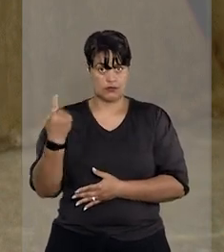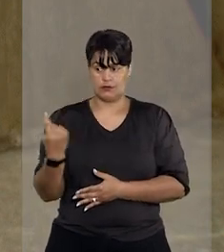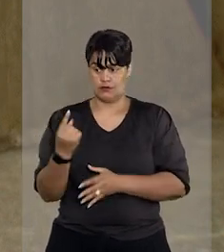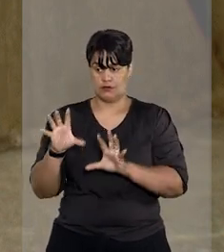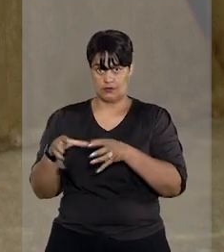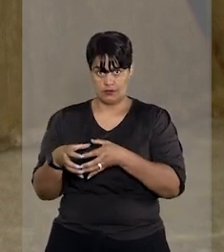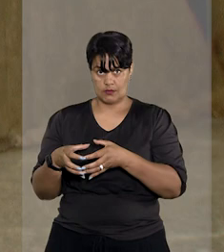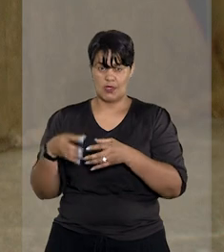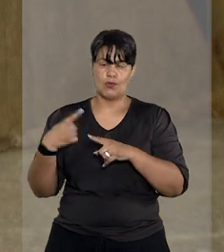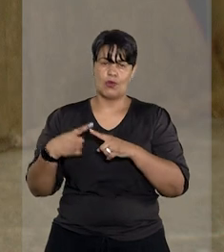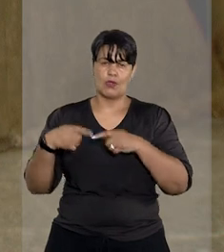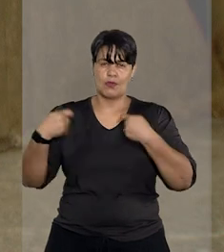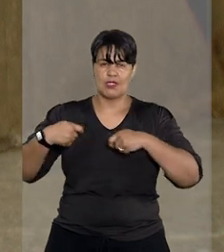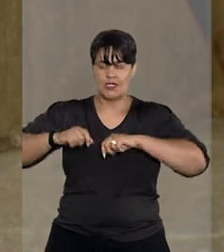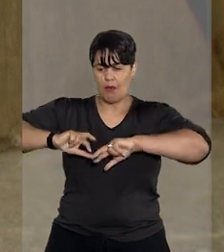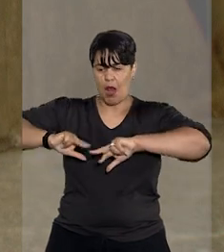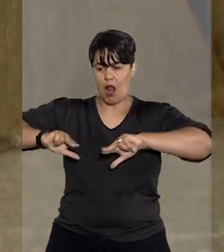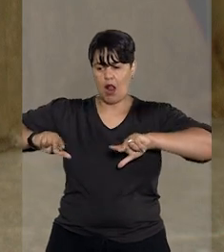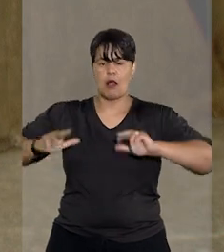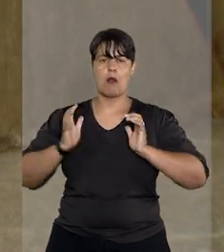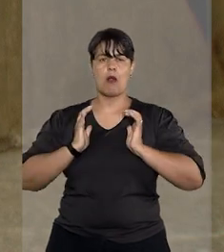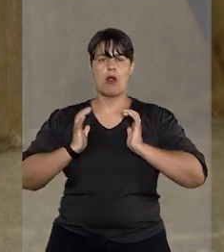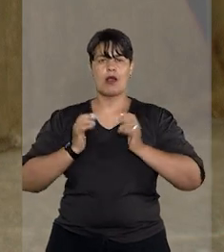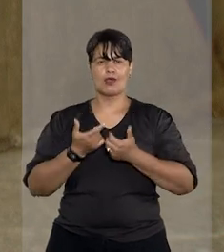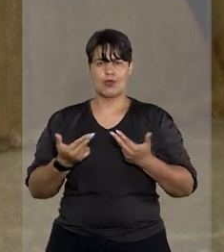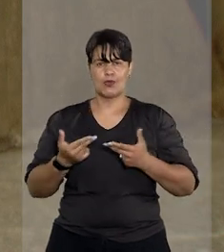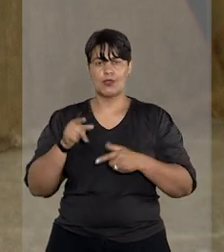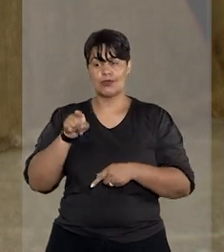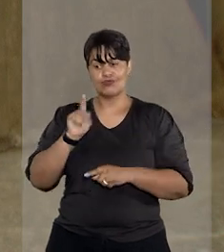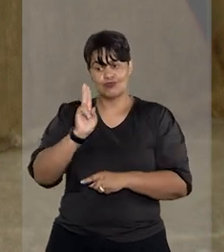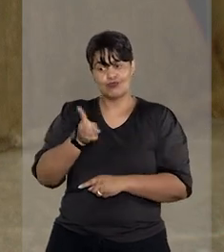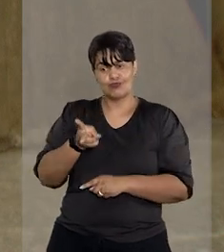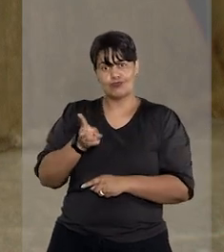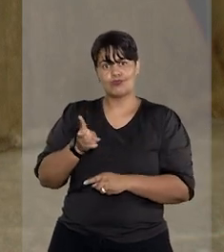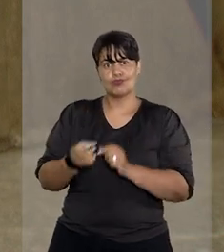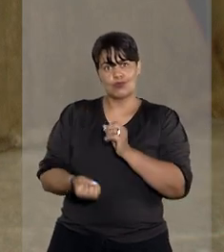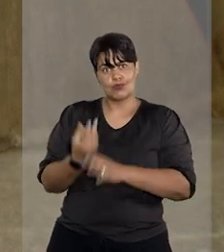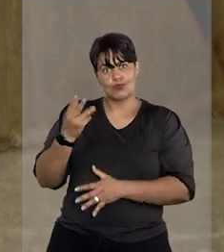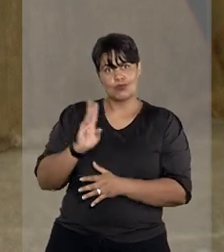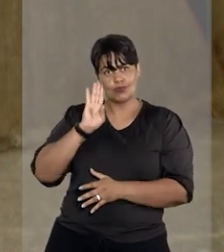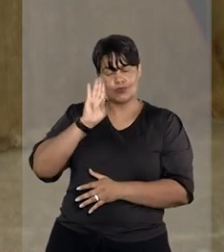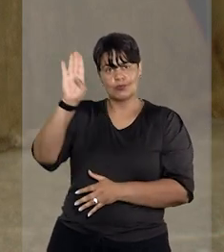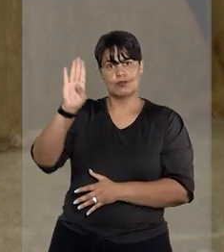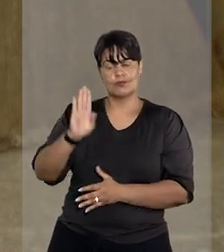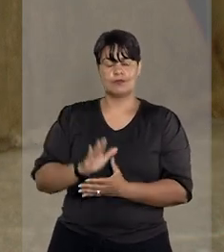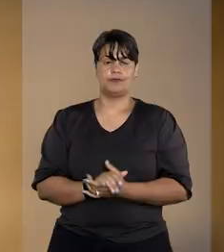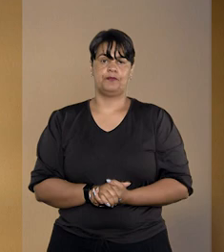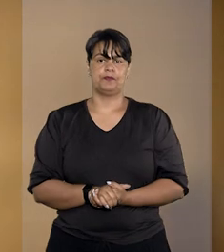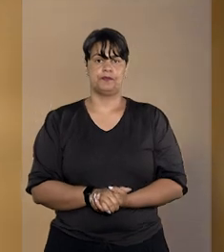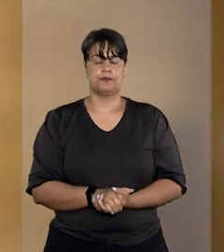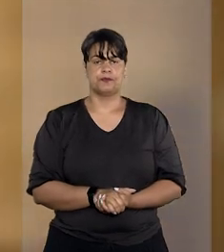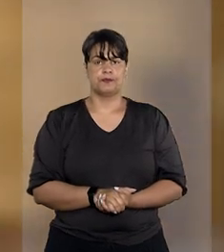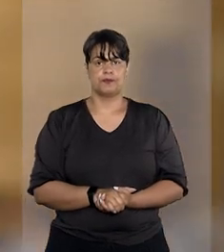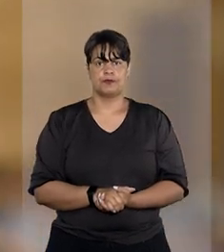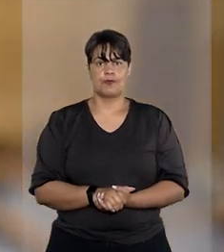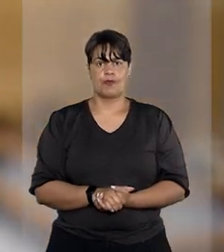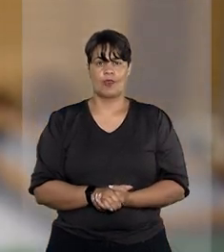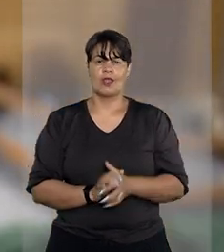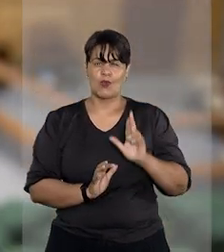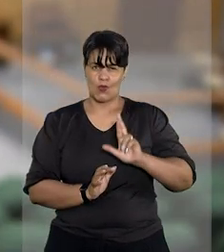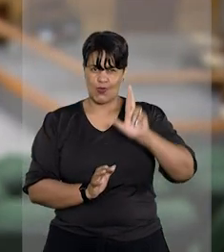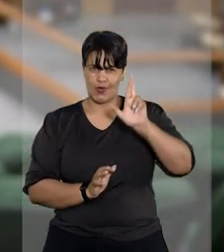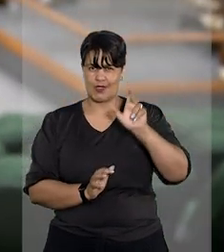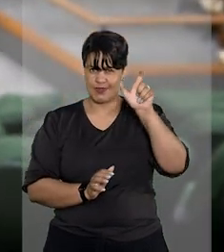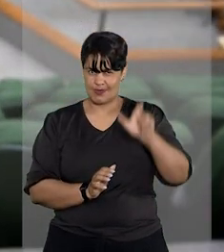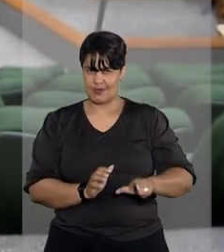necessário haver pluralidade de penhoras sobre o mesmo bem para ser instaurado o concurso de preferências. O embargante apontou